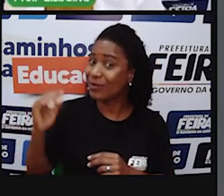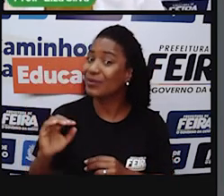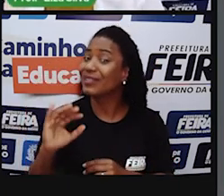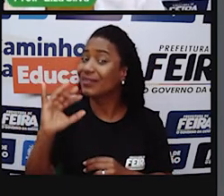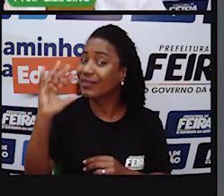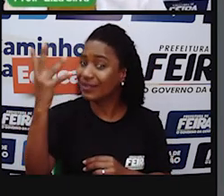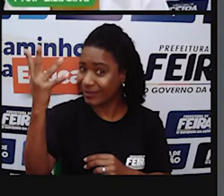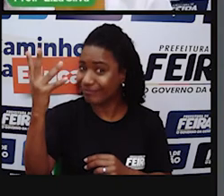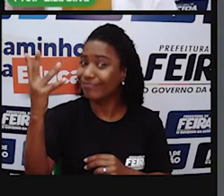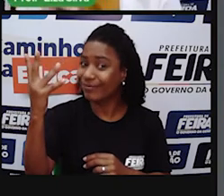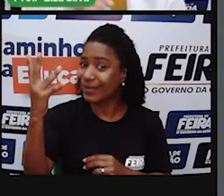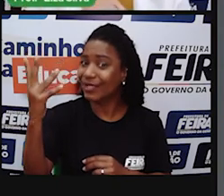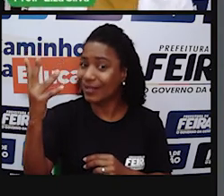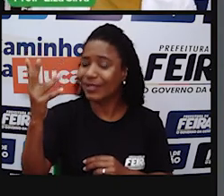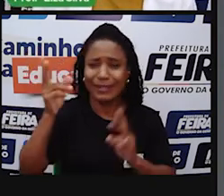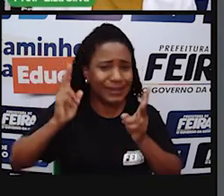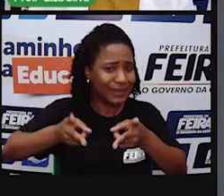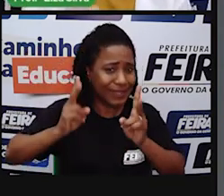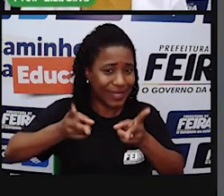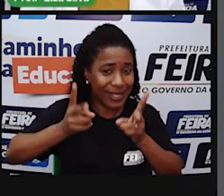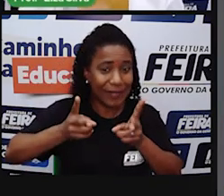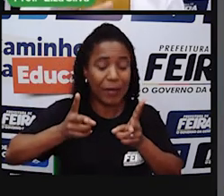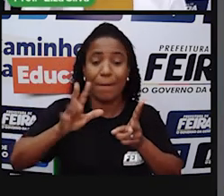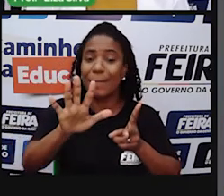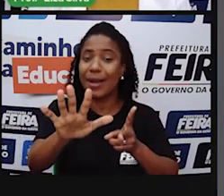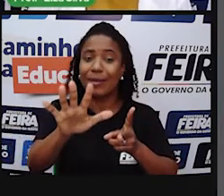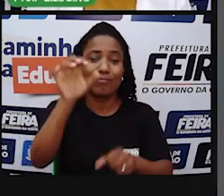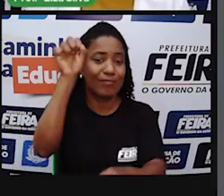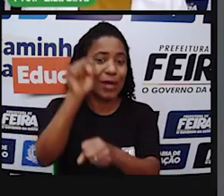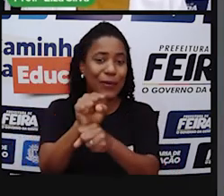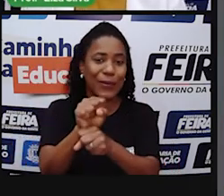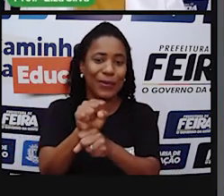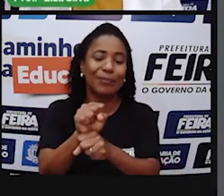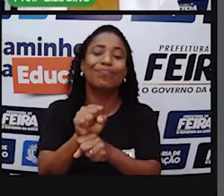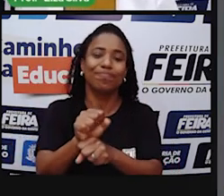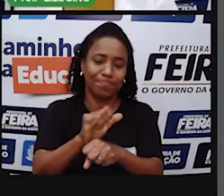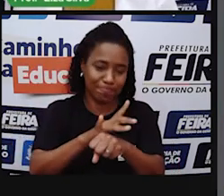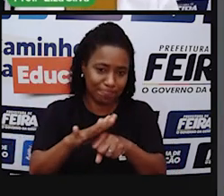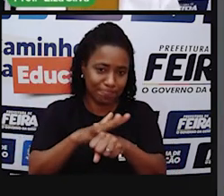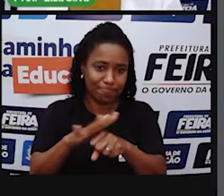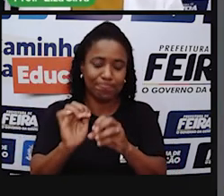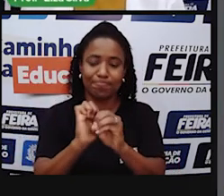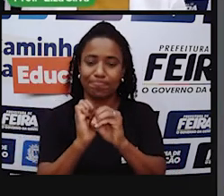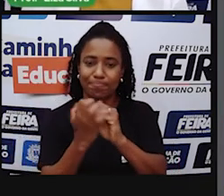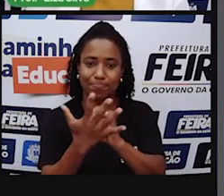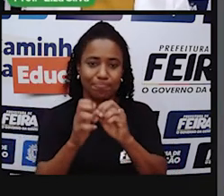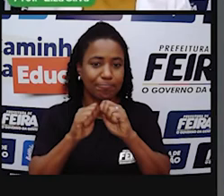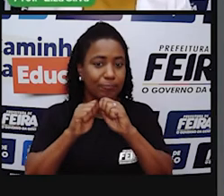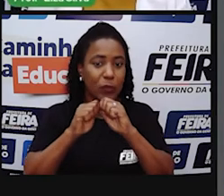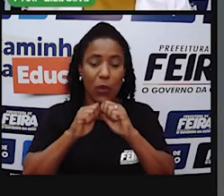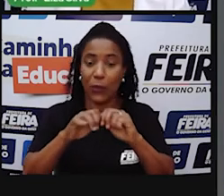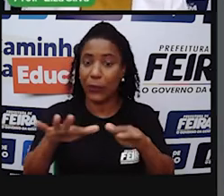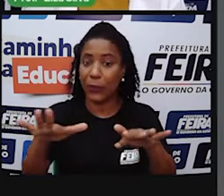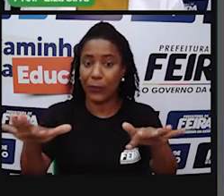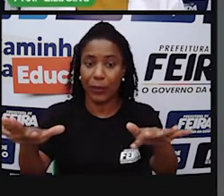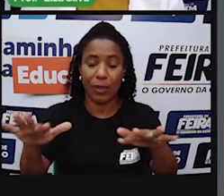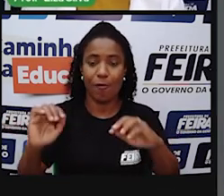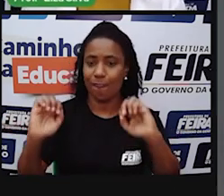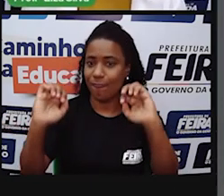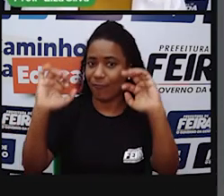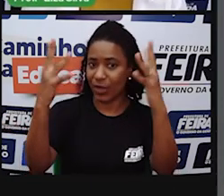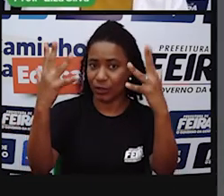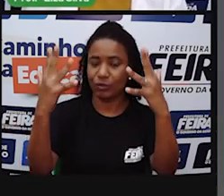Acontecia Por quê? agora Devido ao contexto Da pandemia Esses festivais Foram